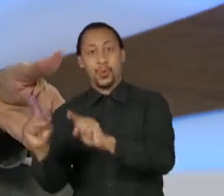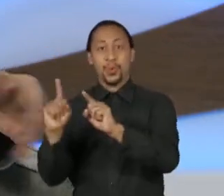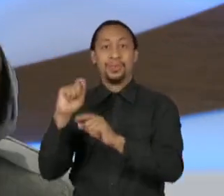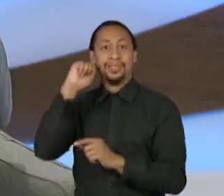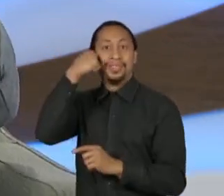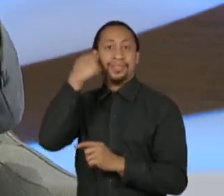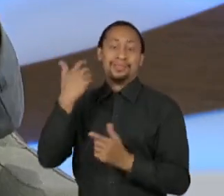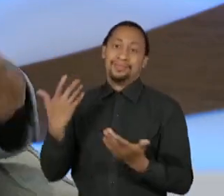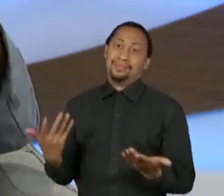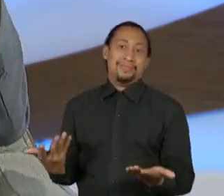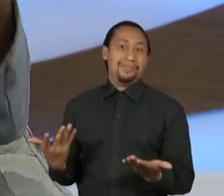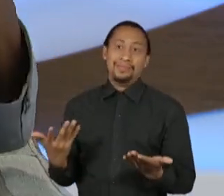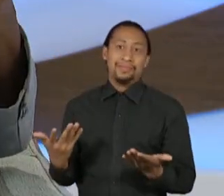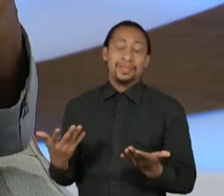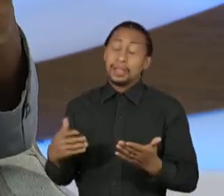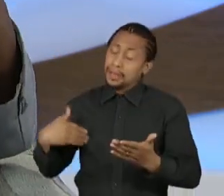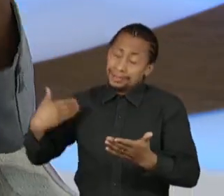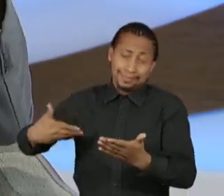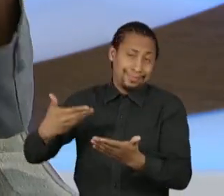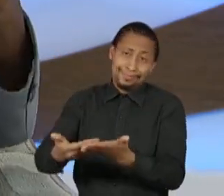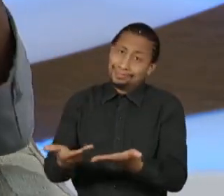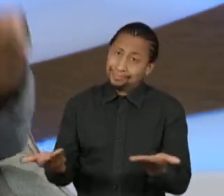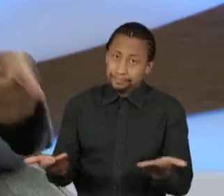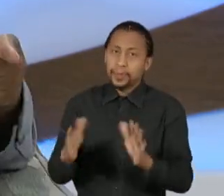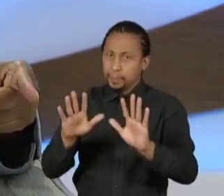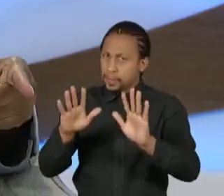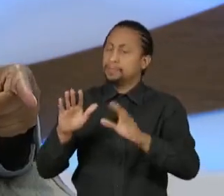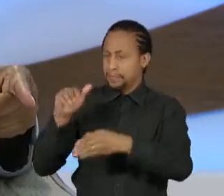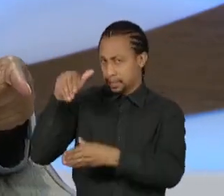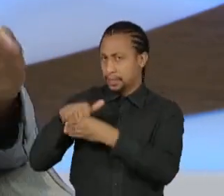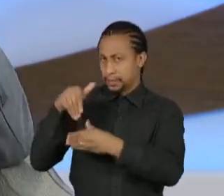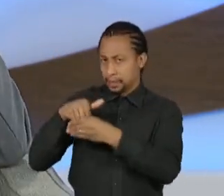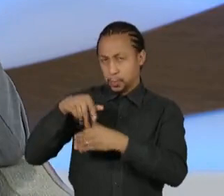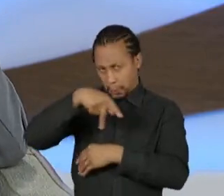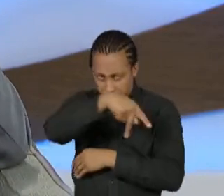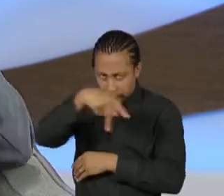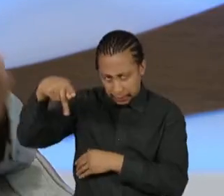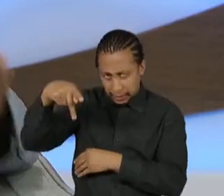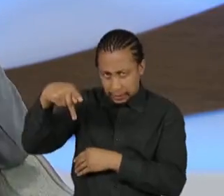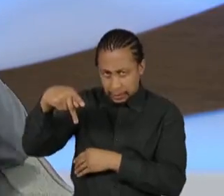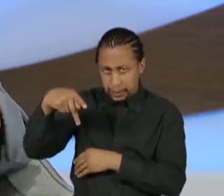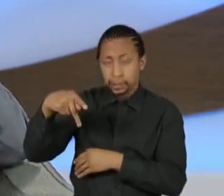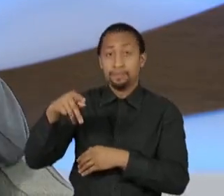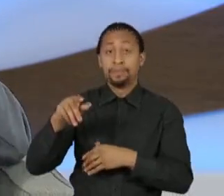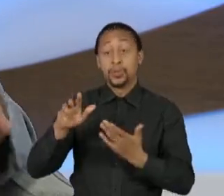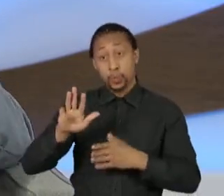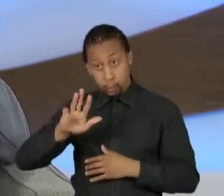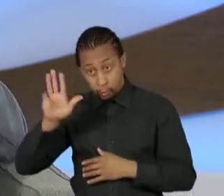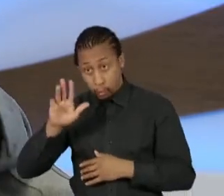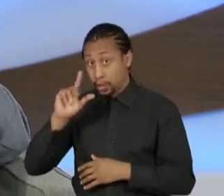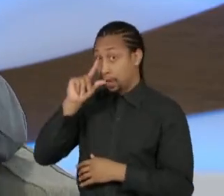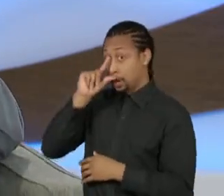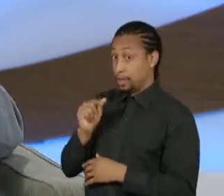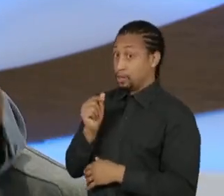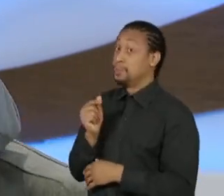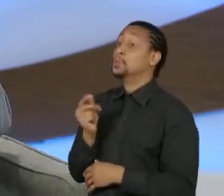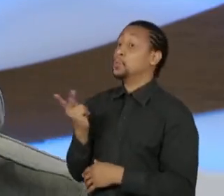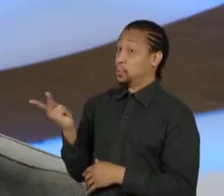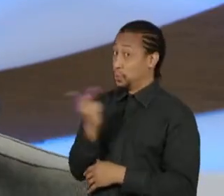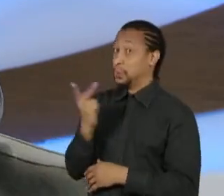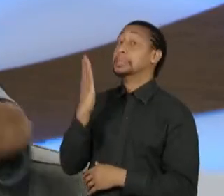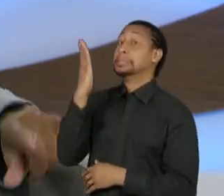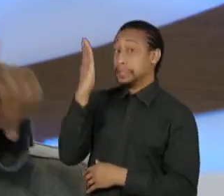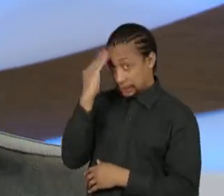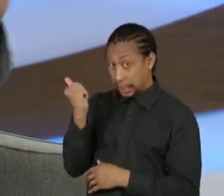continuo achando isso. Mas no que diz respeito à eleição presidencial, Lula e Alckmin sabem que a população